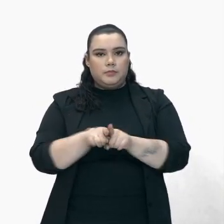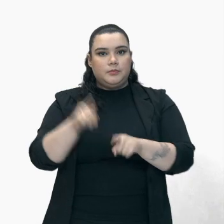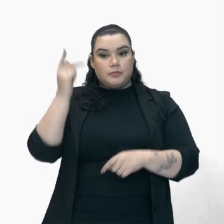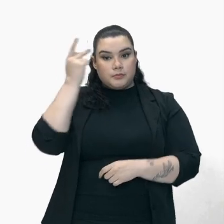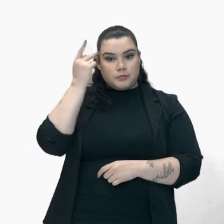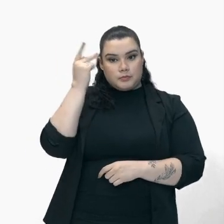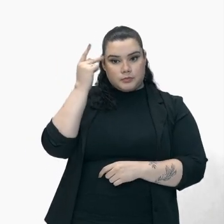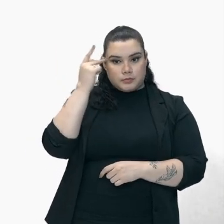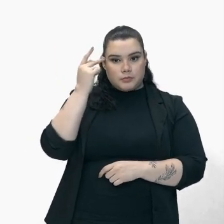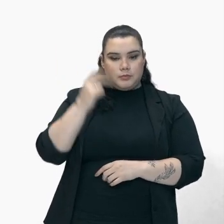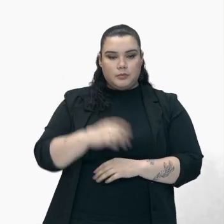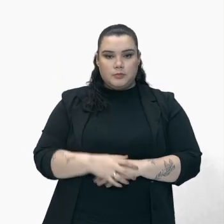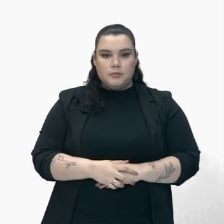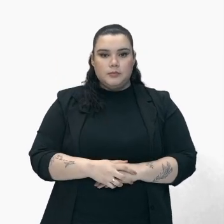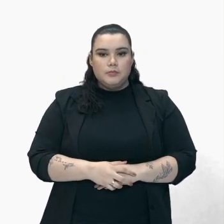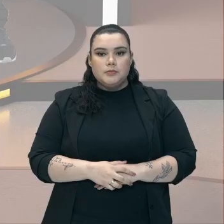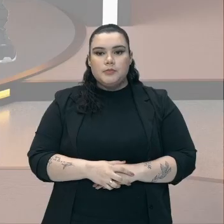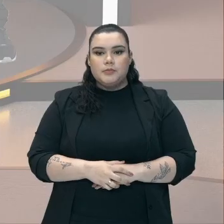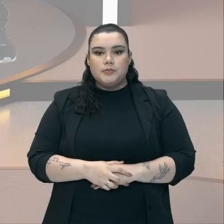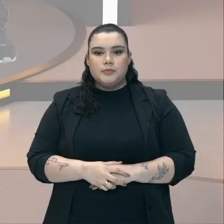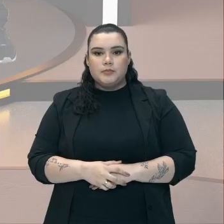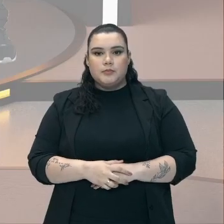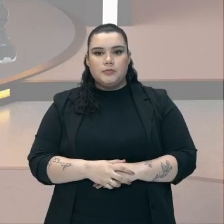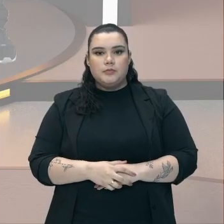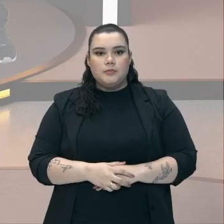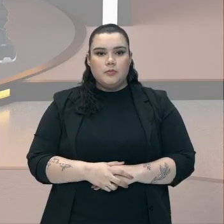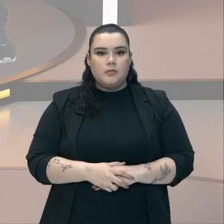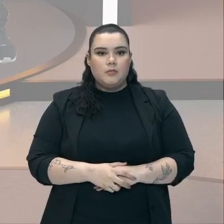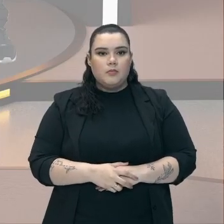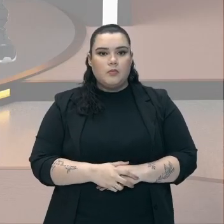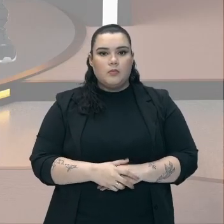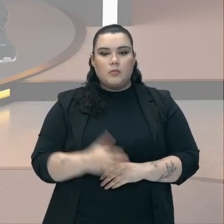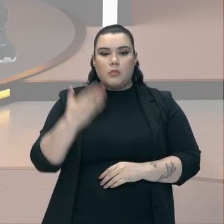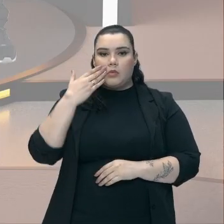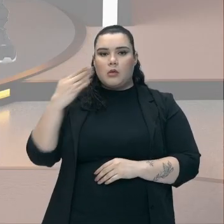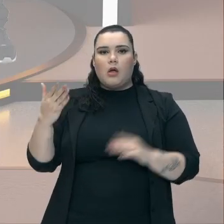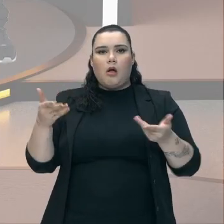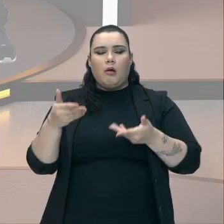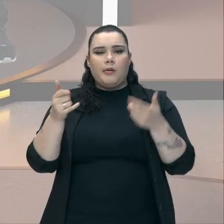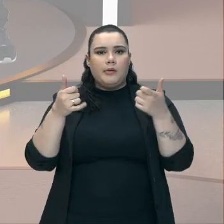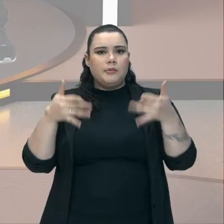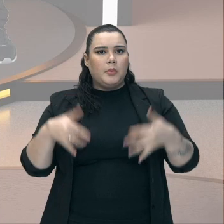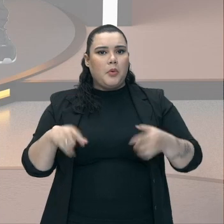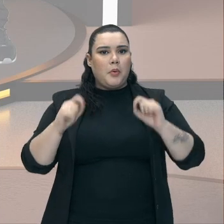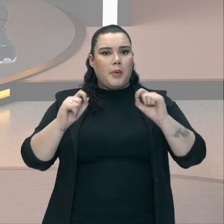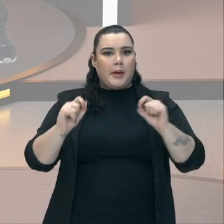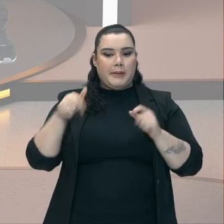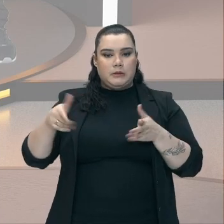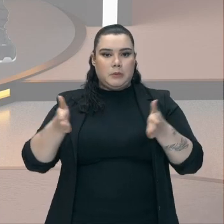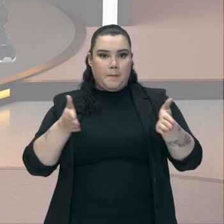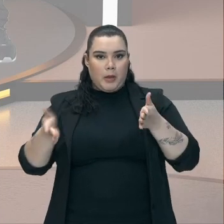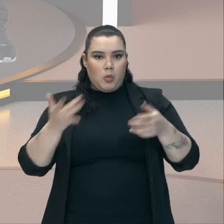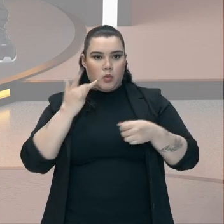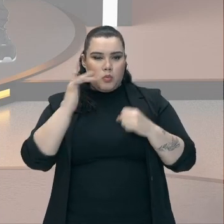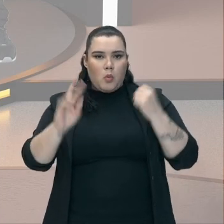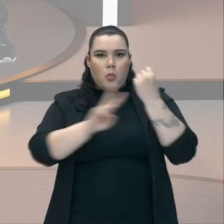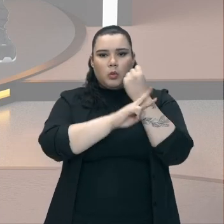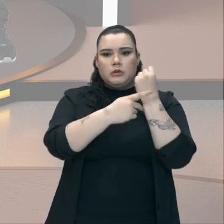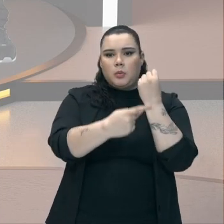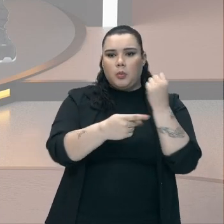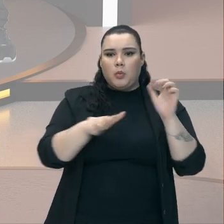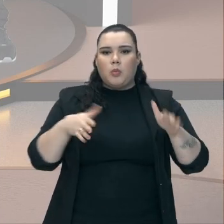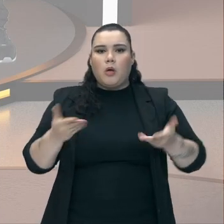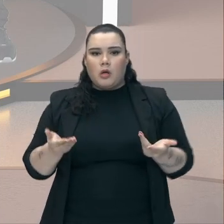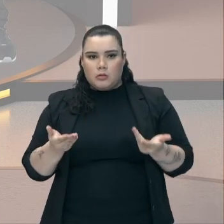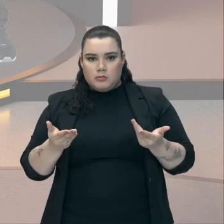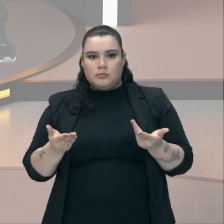Paulo Respectivamente Vamos lá galera Então Voltando para mim Aqui Vamos ver As consequências Do ciclo do ouro Que foram múltiplas